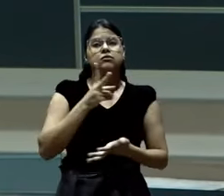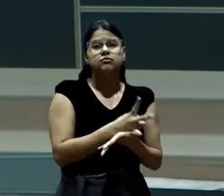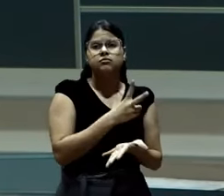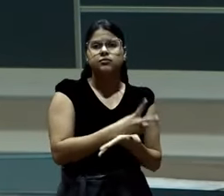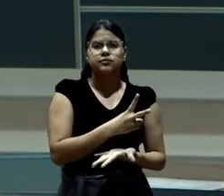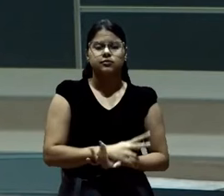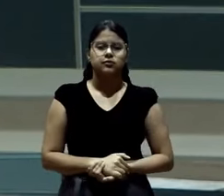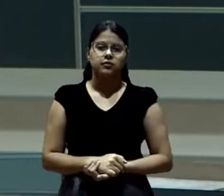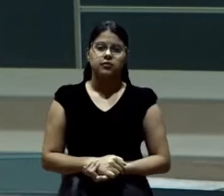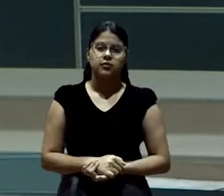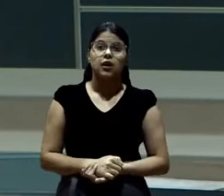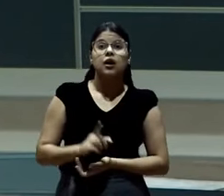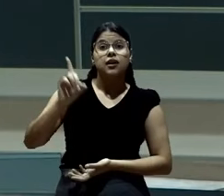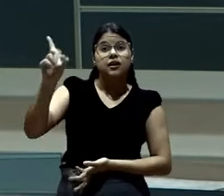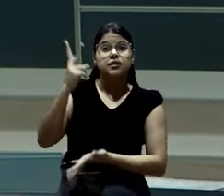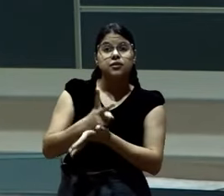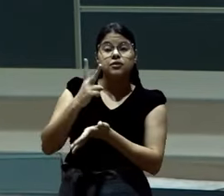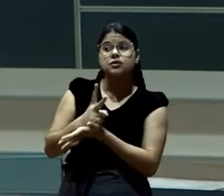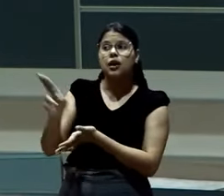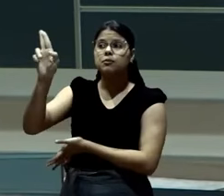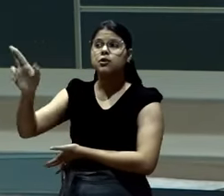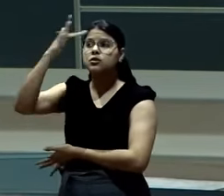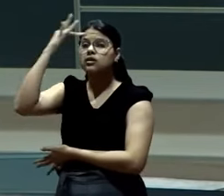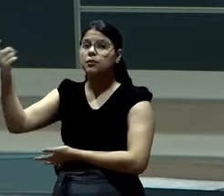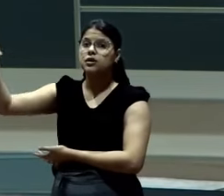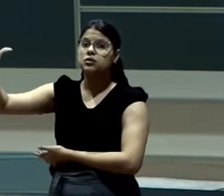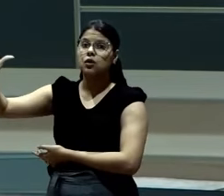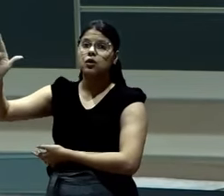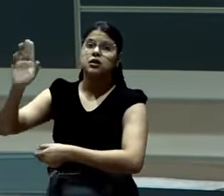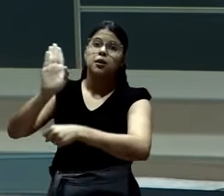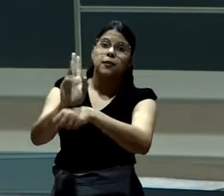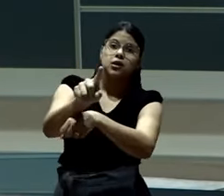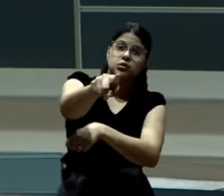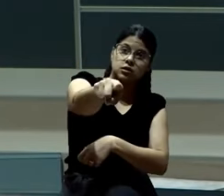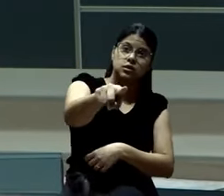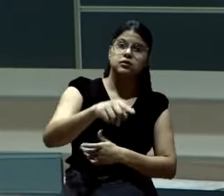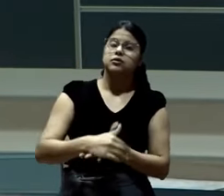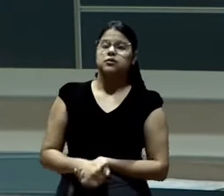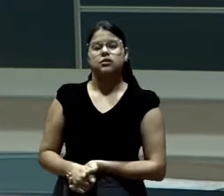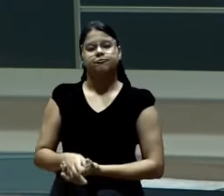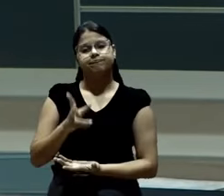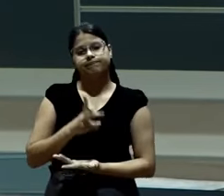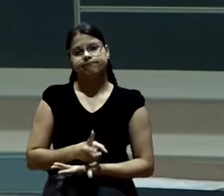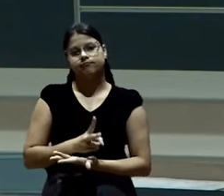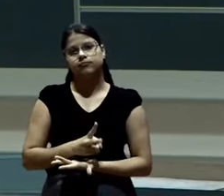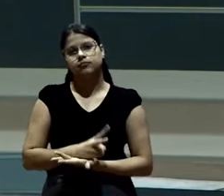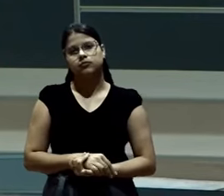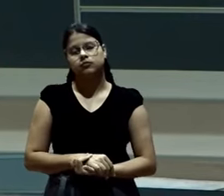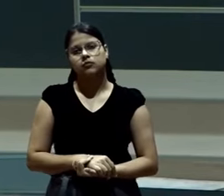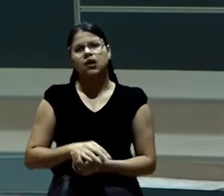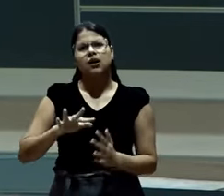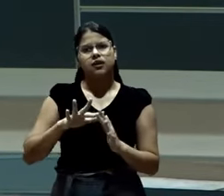E Deus sempre vai colocar alguém para cuidar de você. Sempre. Isso é